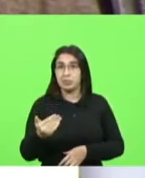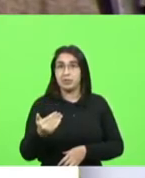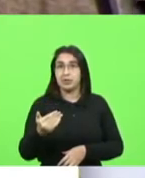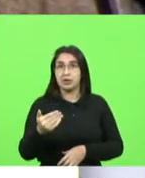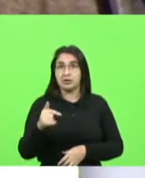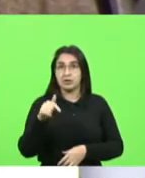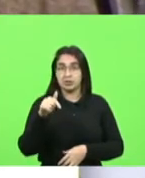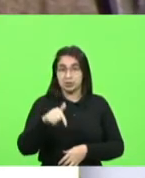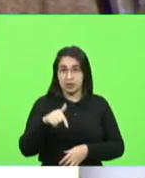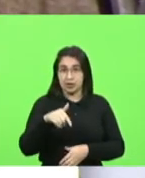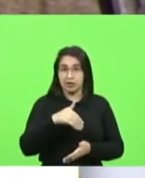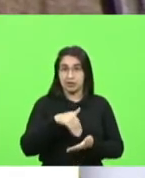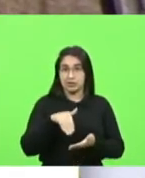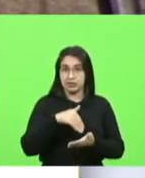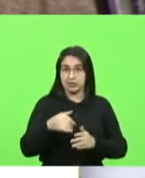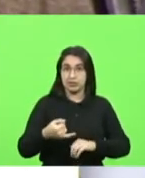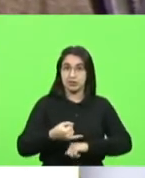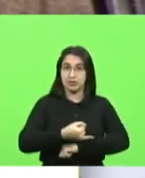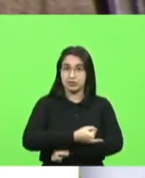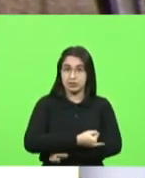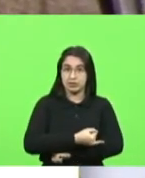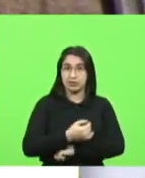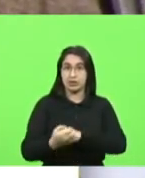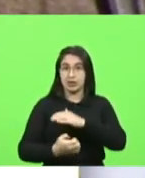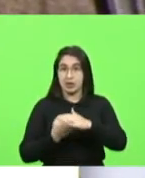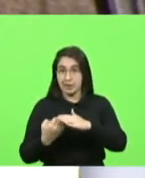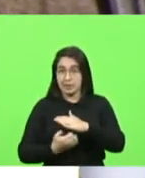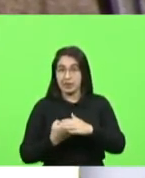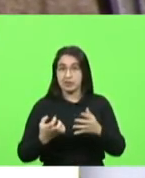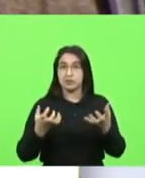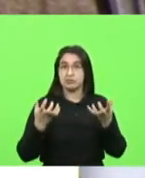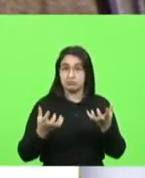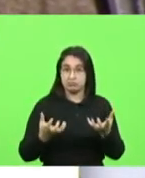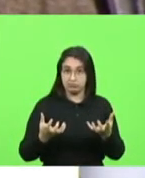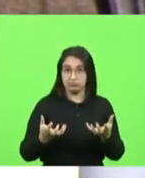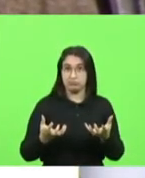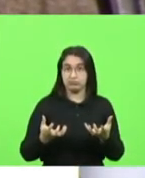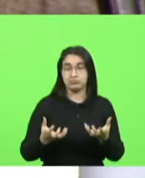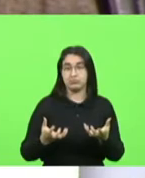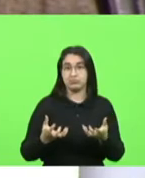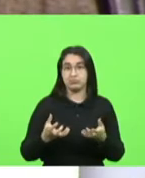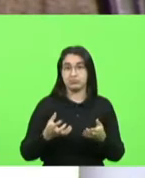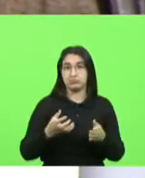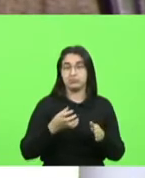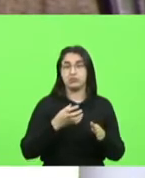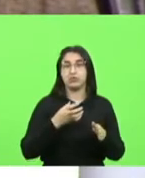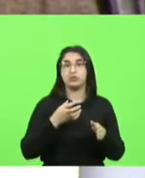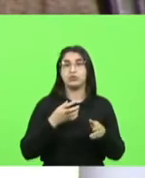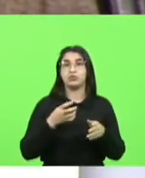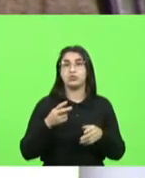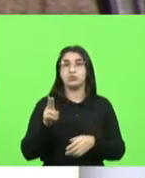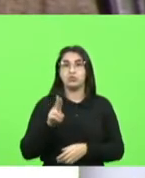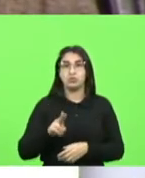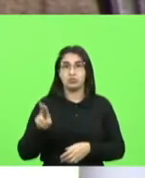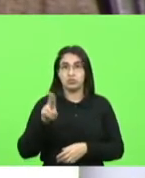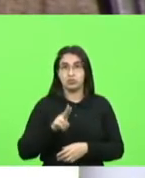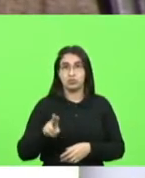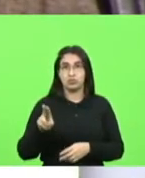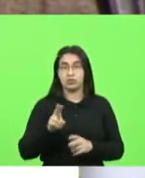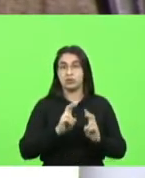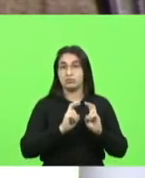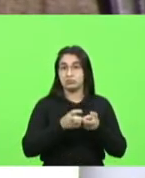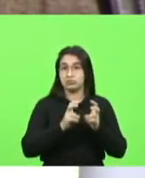nossa secretaria de infraestrutura de empresas que querem oferecer determinadas linhas mas que não podem porque o mercado é fechado